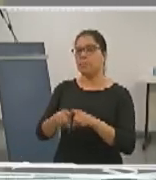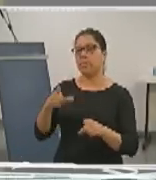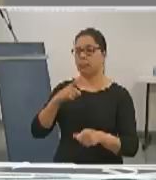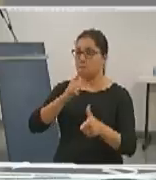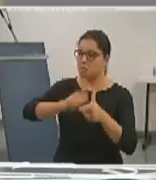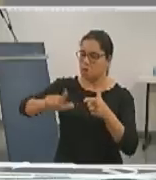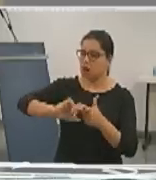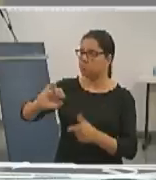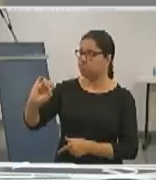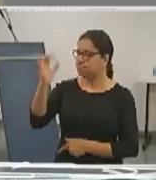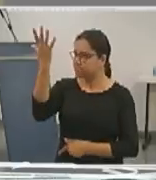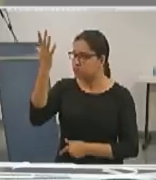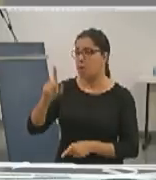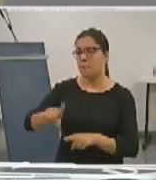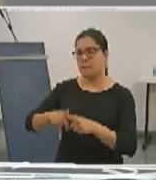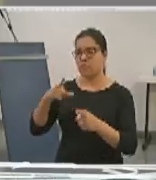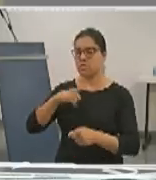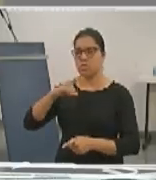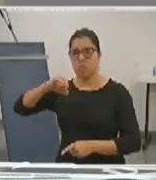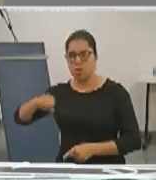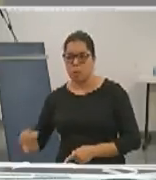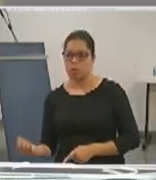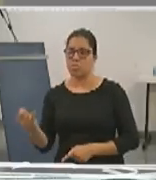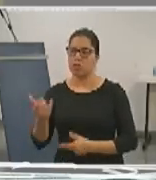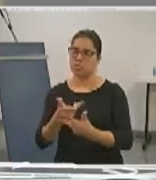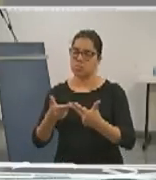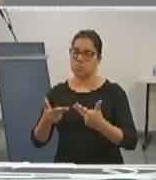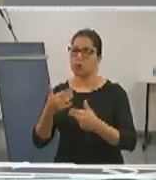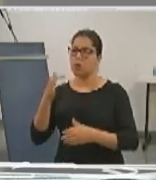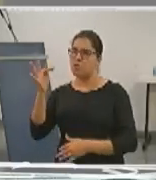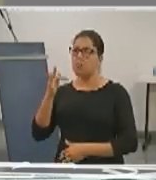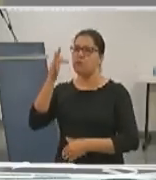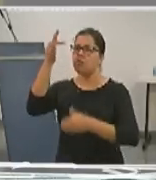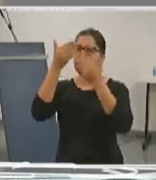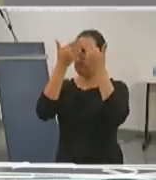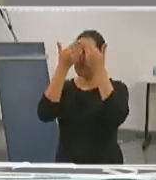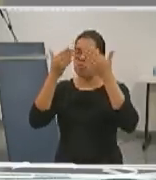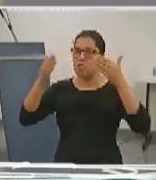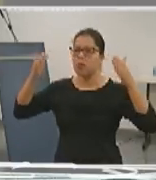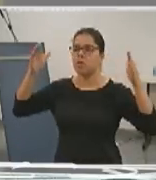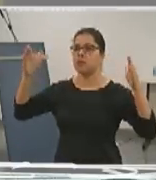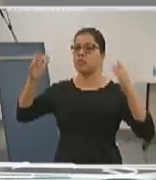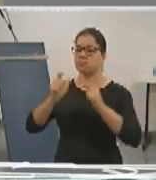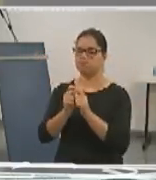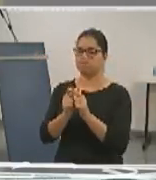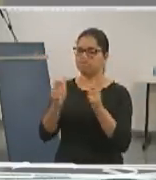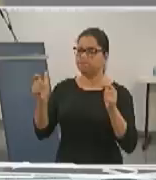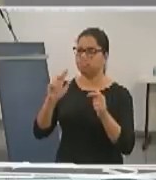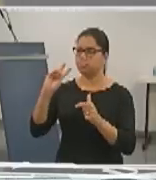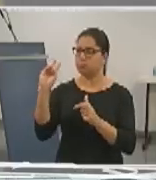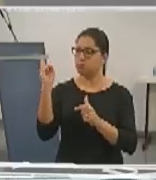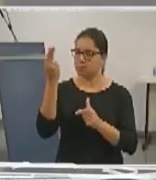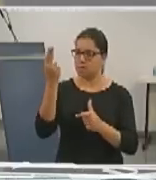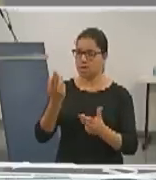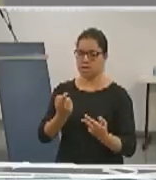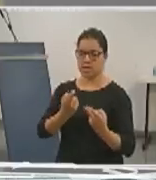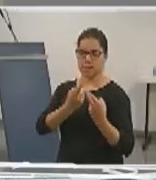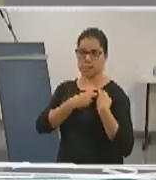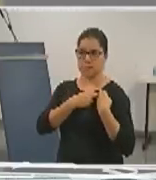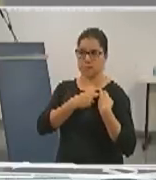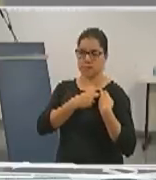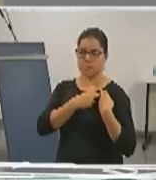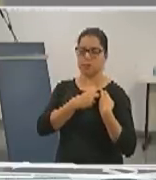oportunidades desses setores. Vamos apurar nossa visão de futuro, consciente da grandeza do HU e da nossa responsabilidade